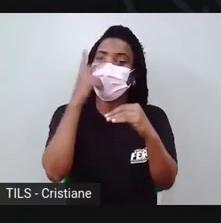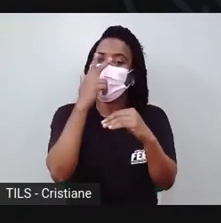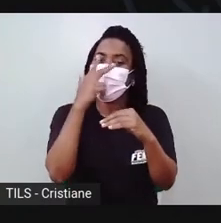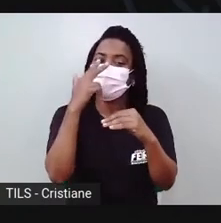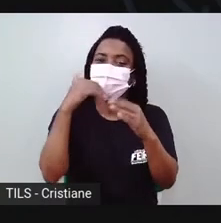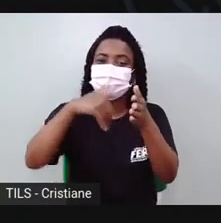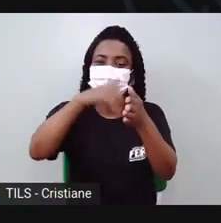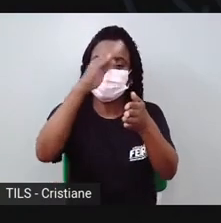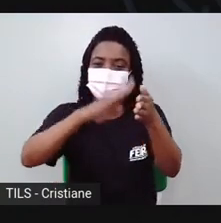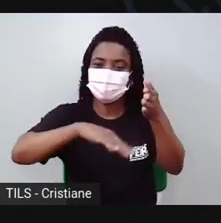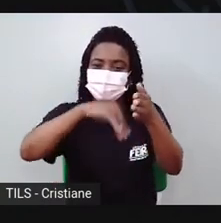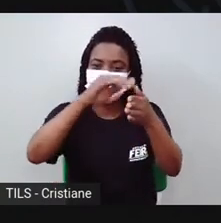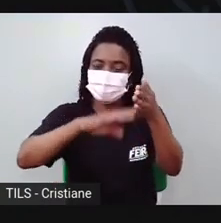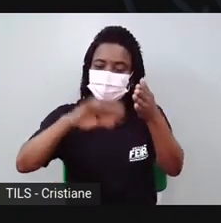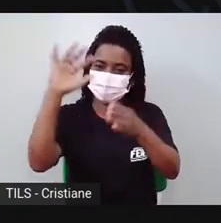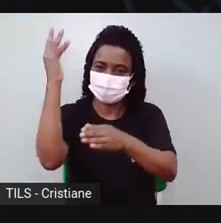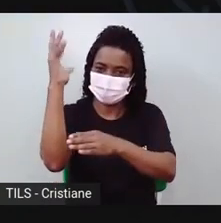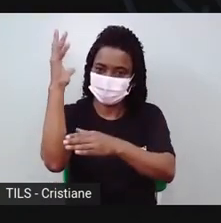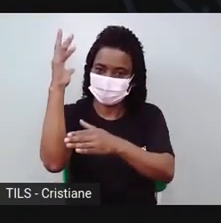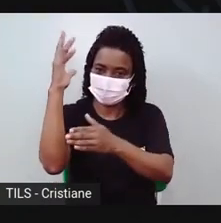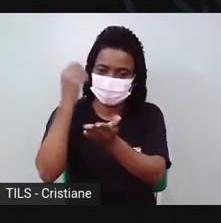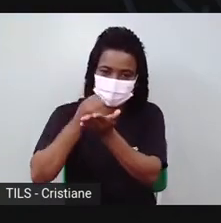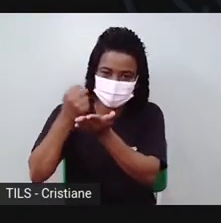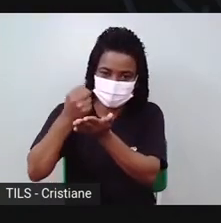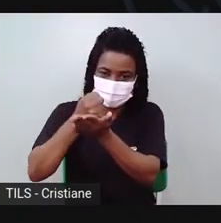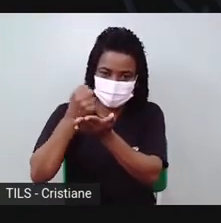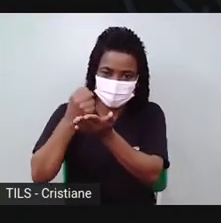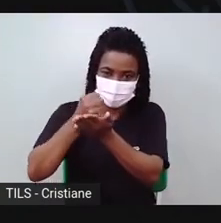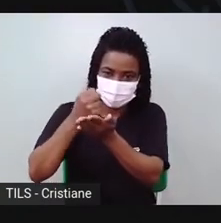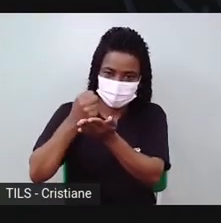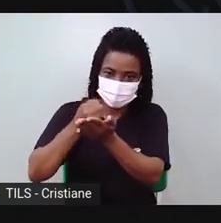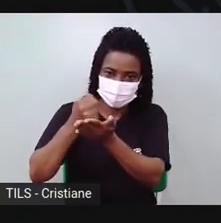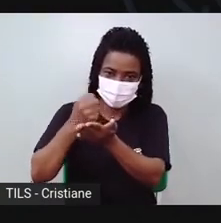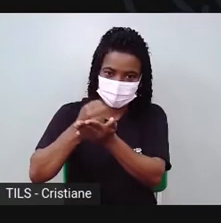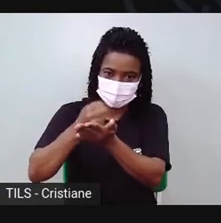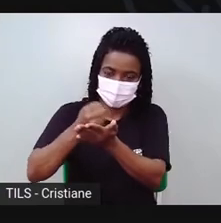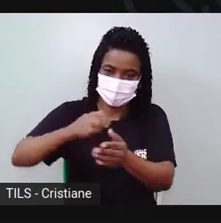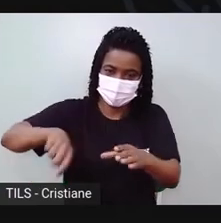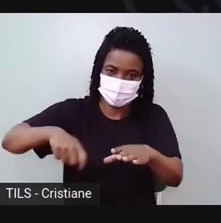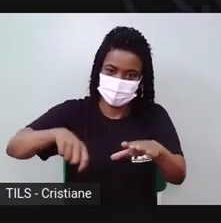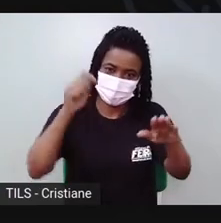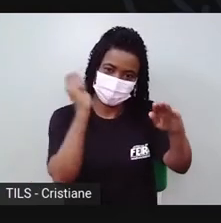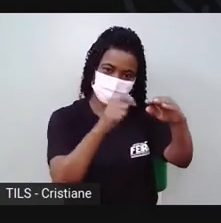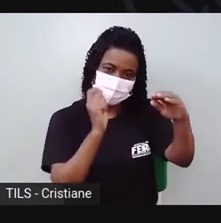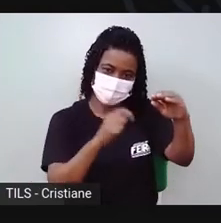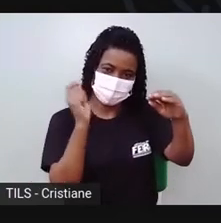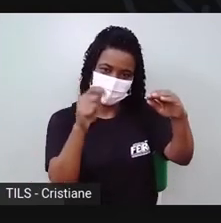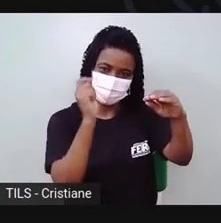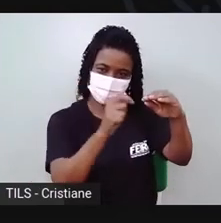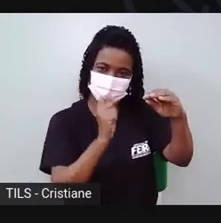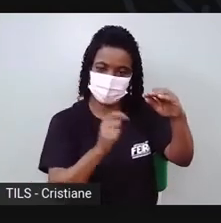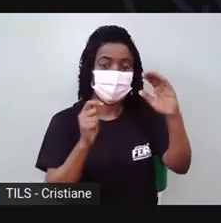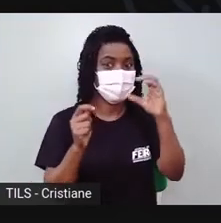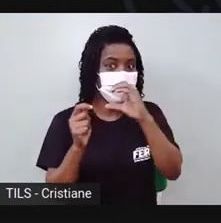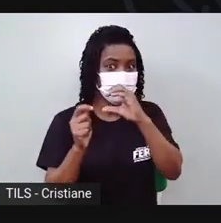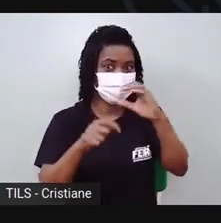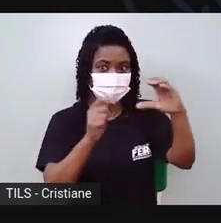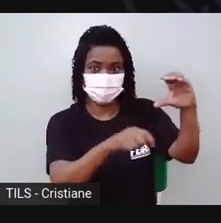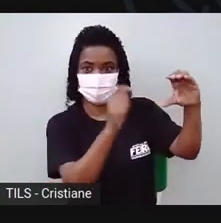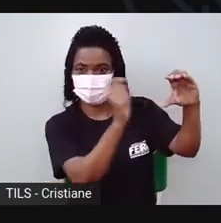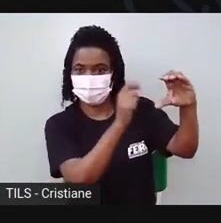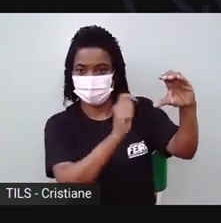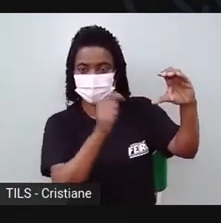planta que tem lá no mato, aí elas molham assim e vai jogando a água